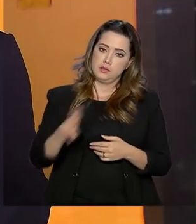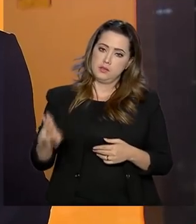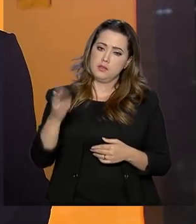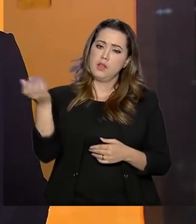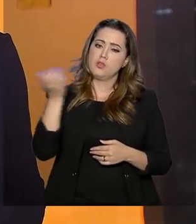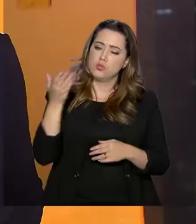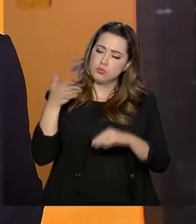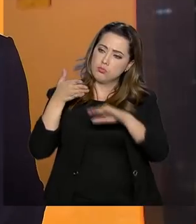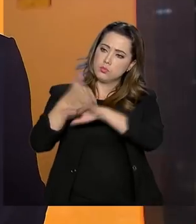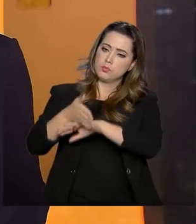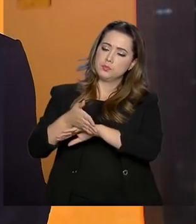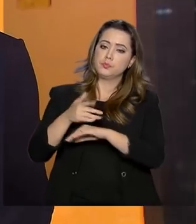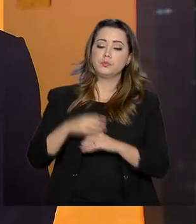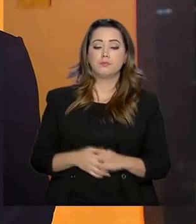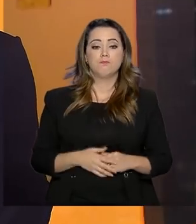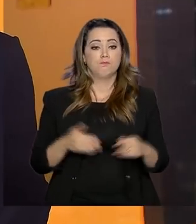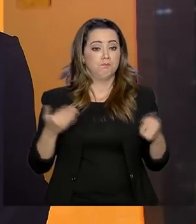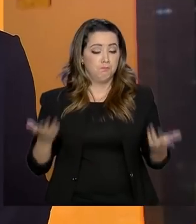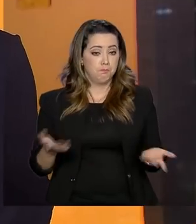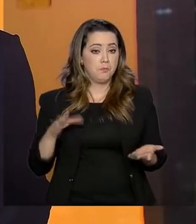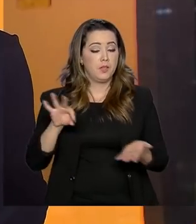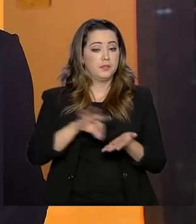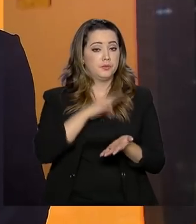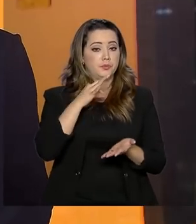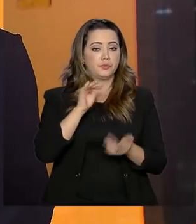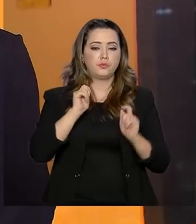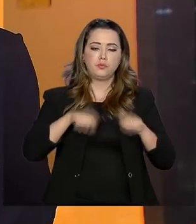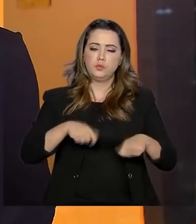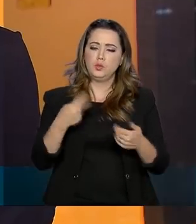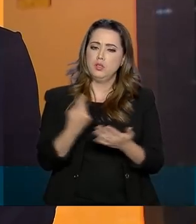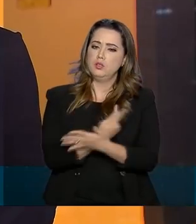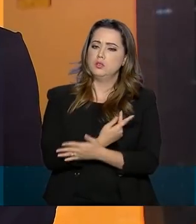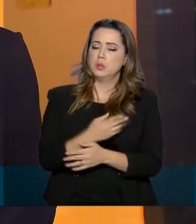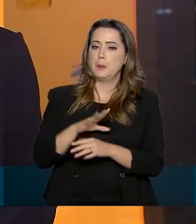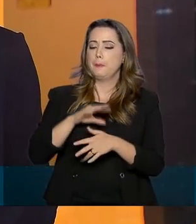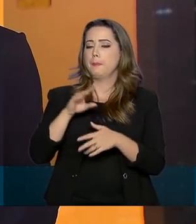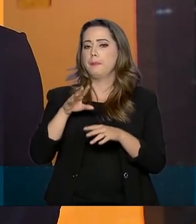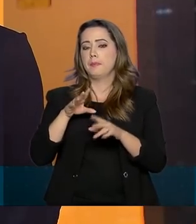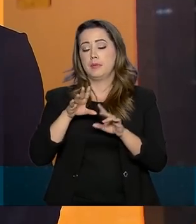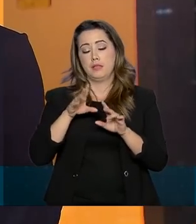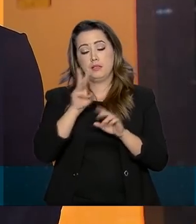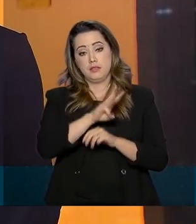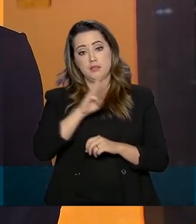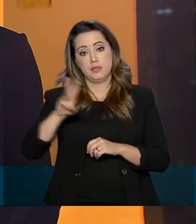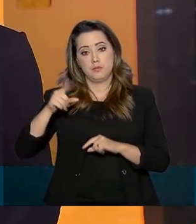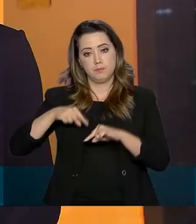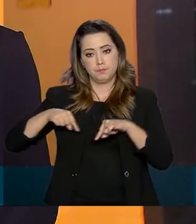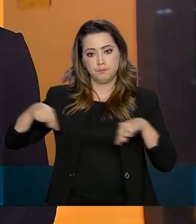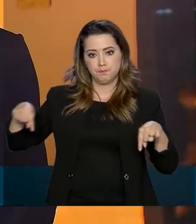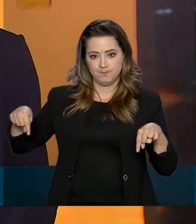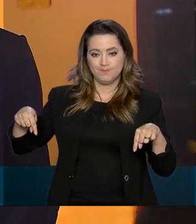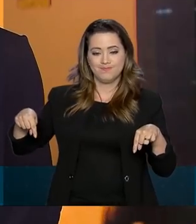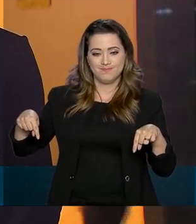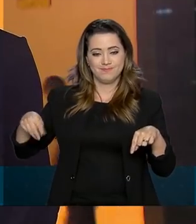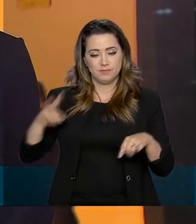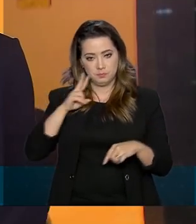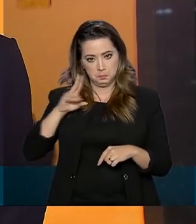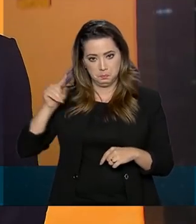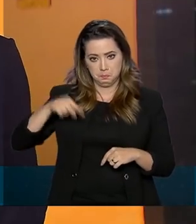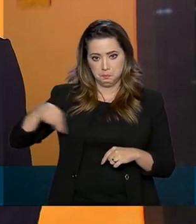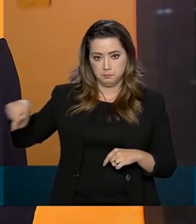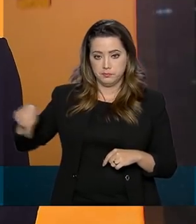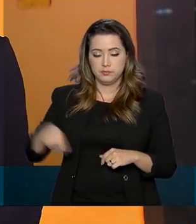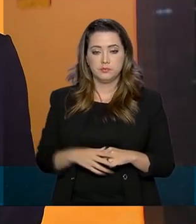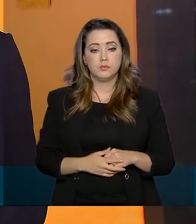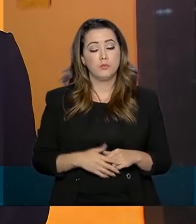em que ele vai estudar. Essas inscrições são feitas pela internet, no site do SISU e o endereço você vê